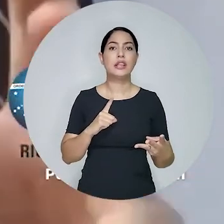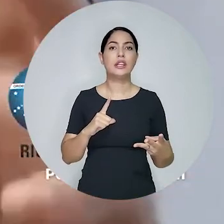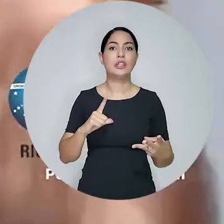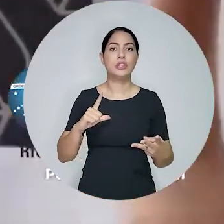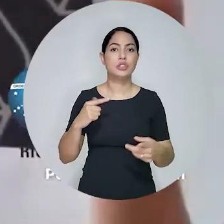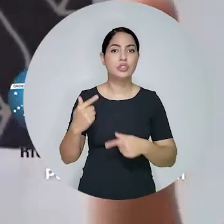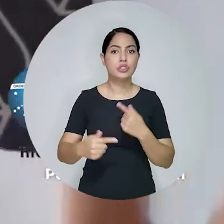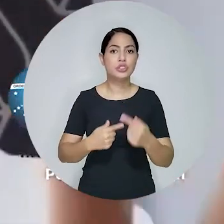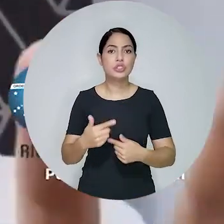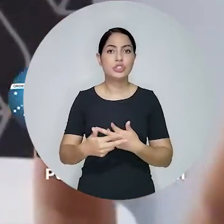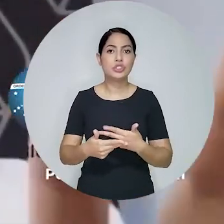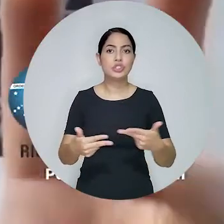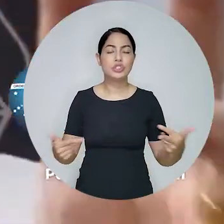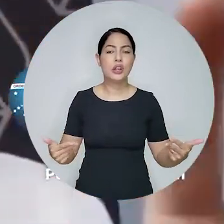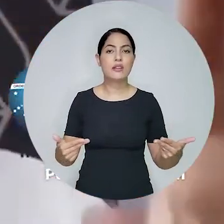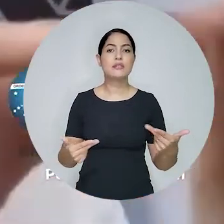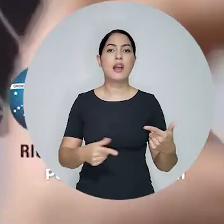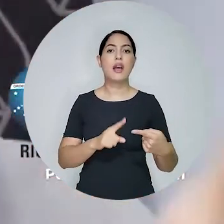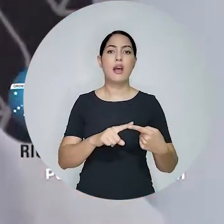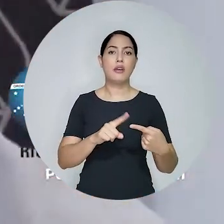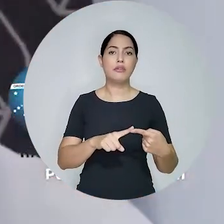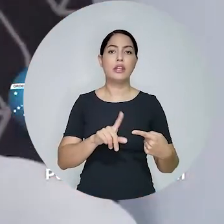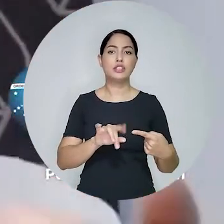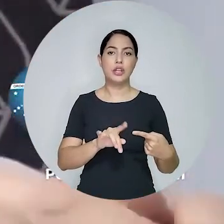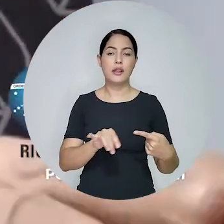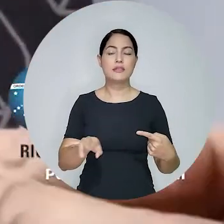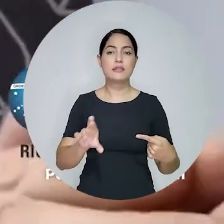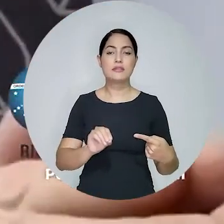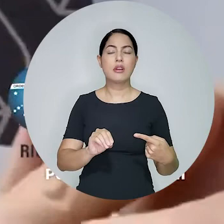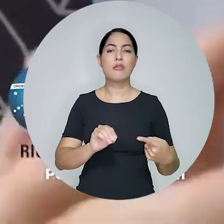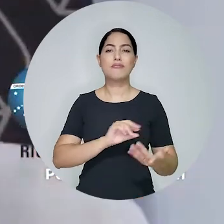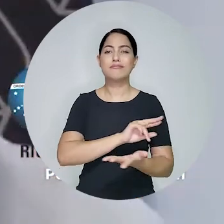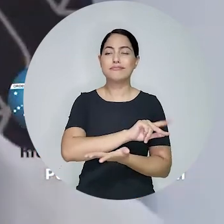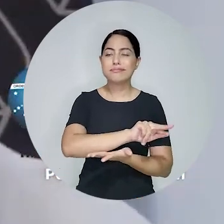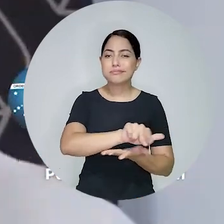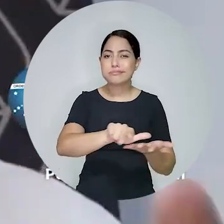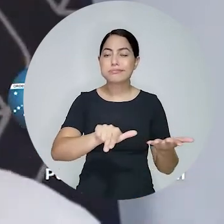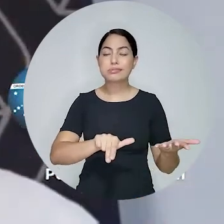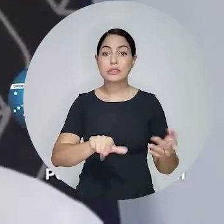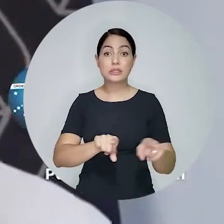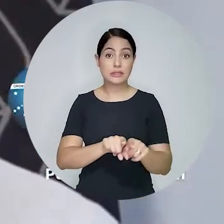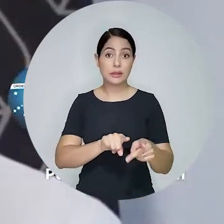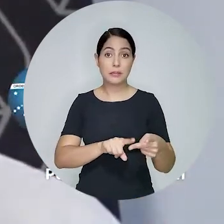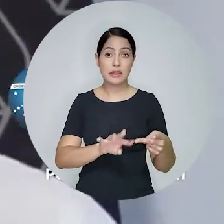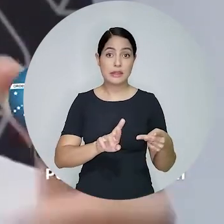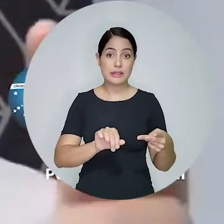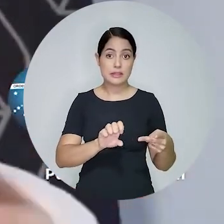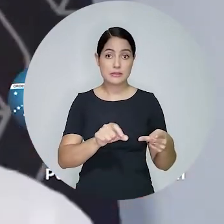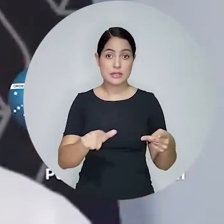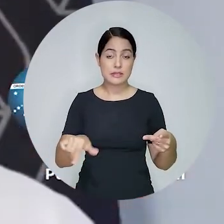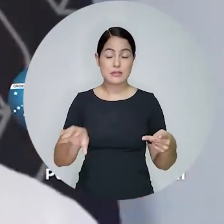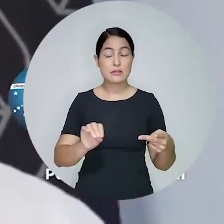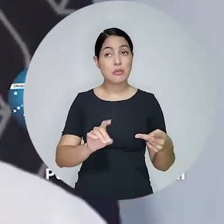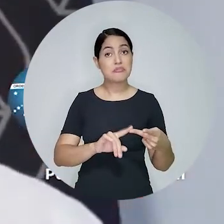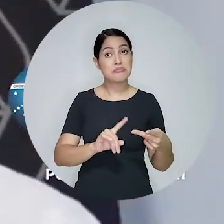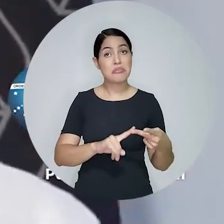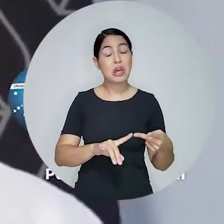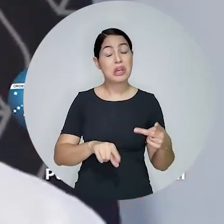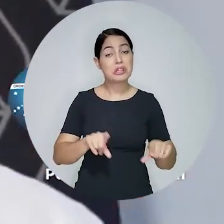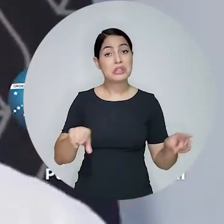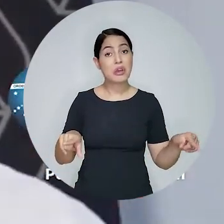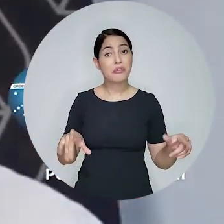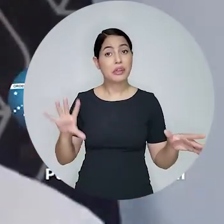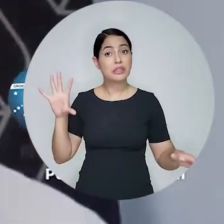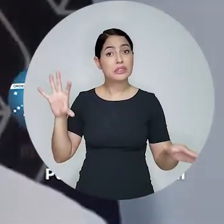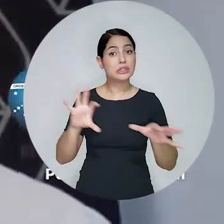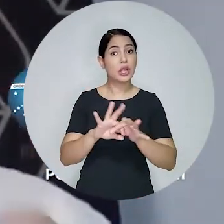seja, não só a geração, ela se estrutura a partir dessas inúmeras múltiplas fontes com o mercado de transmissão, que